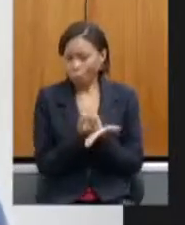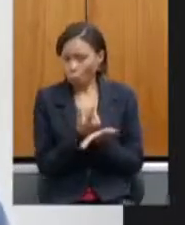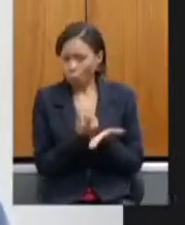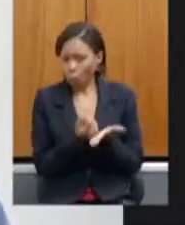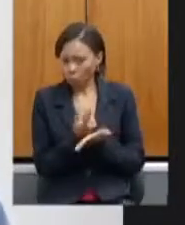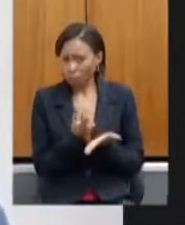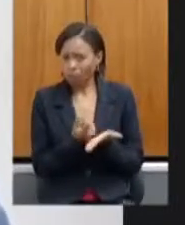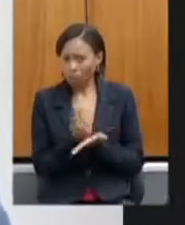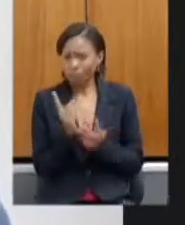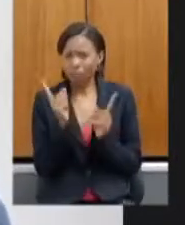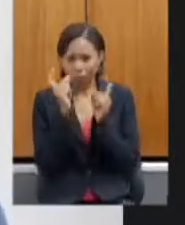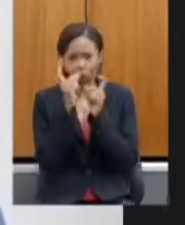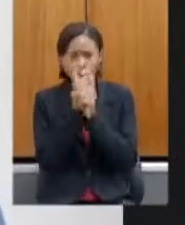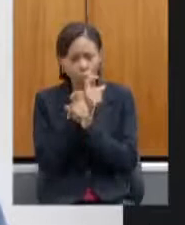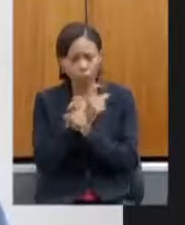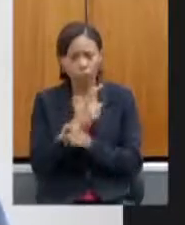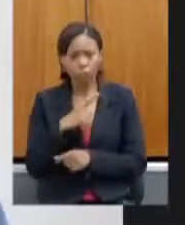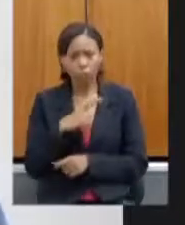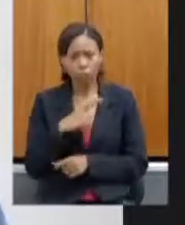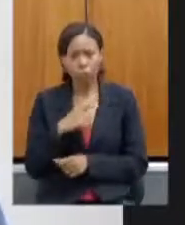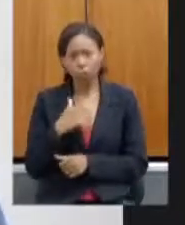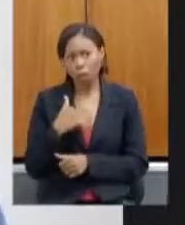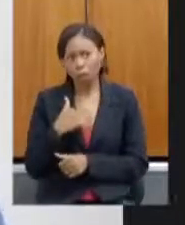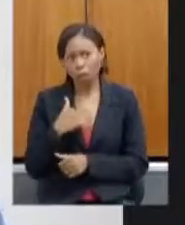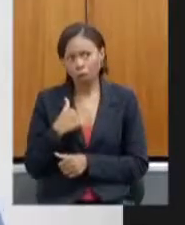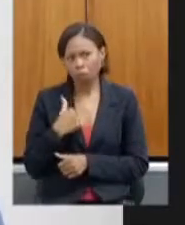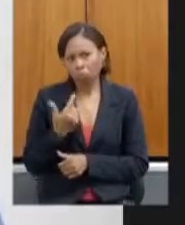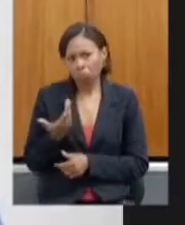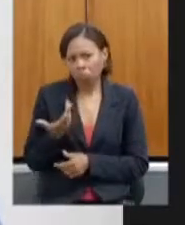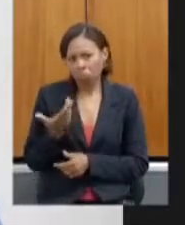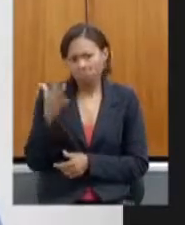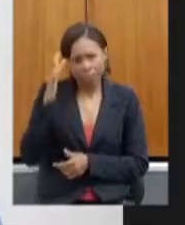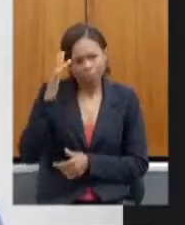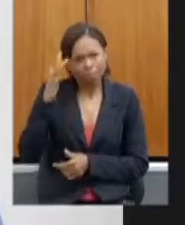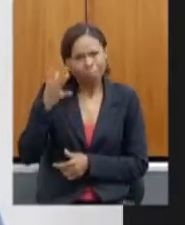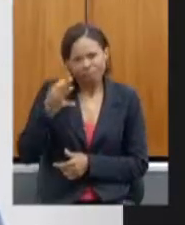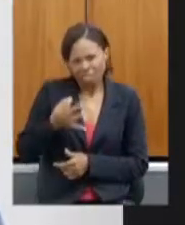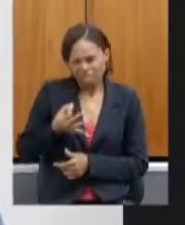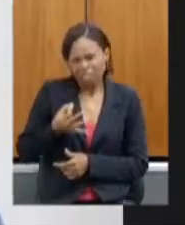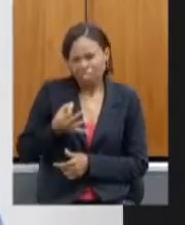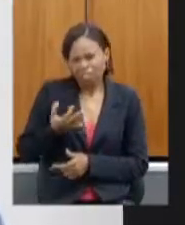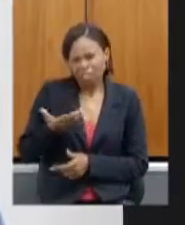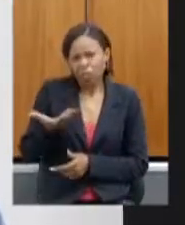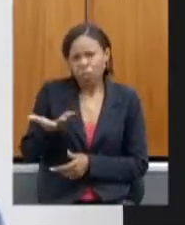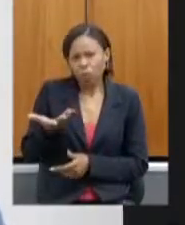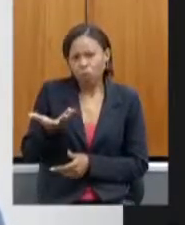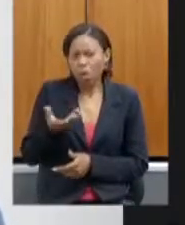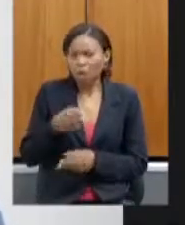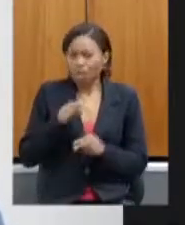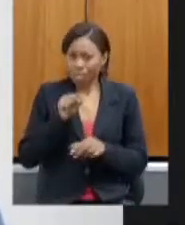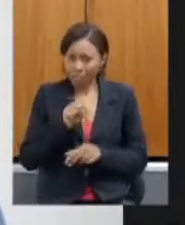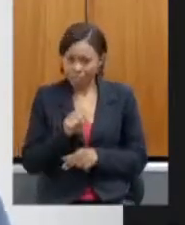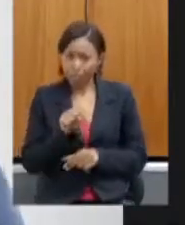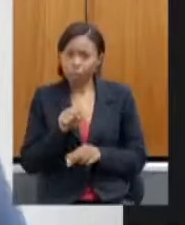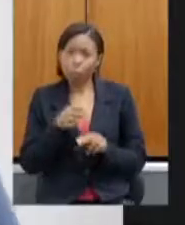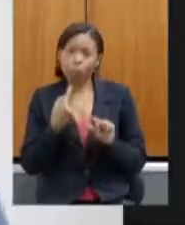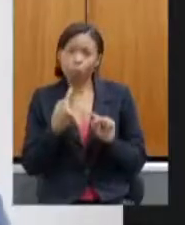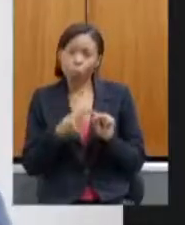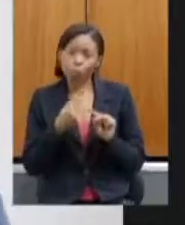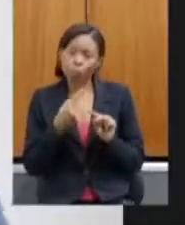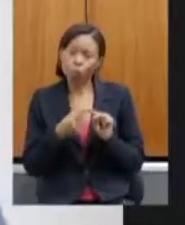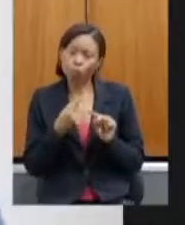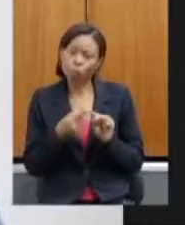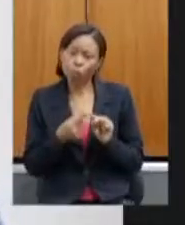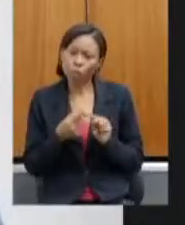quase que convicção, a secretária pode mencionar, que isso se deva à questão das